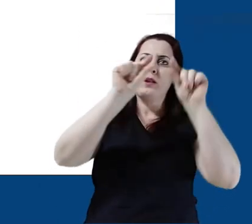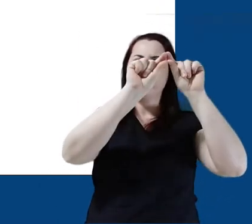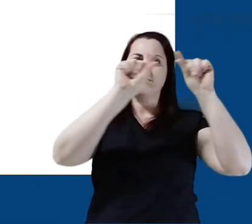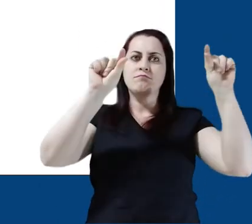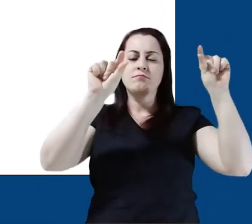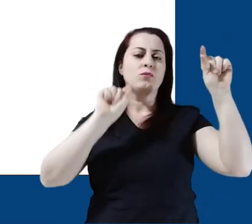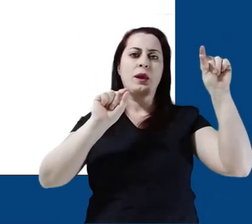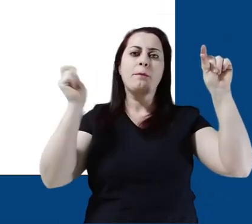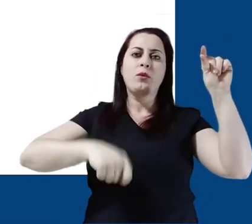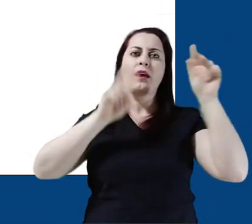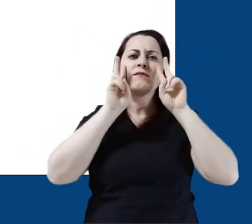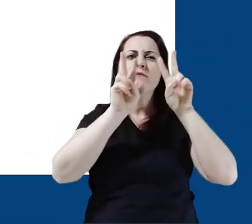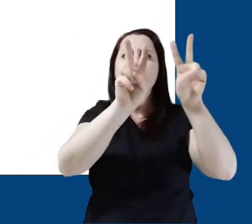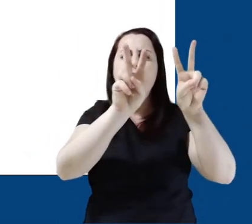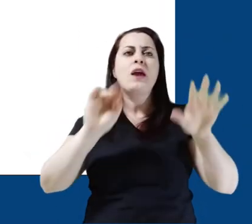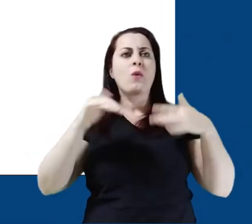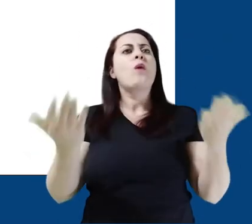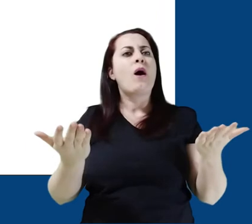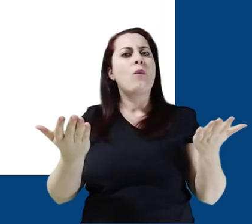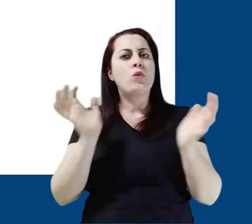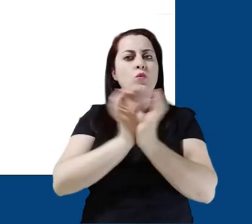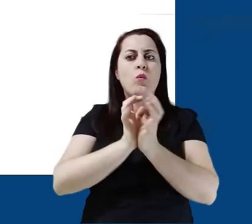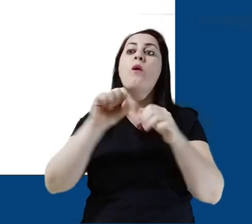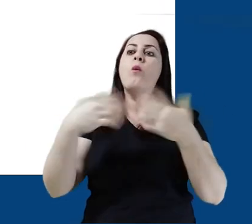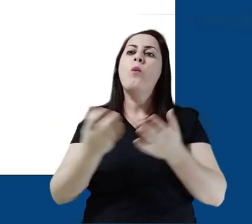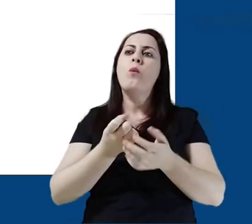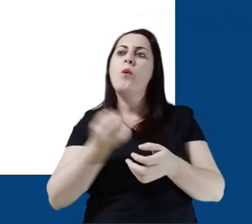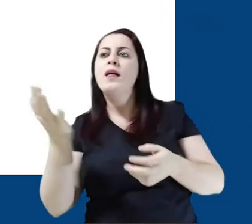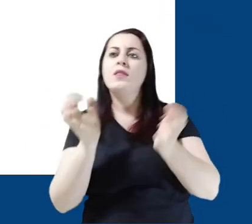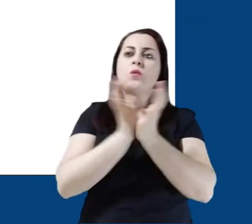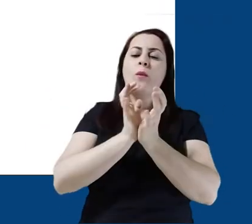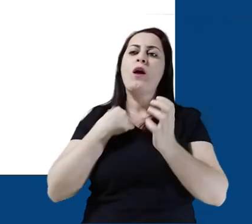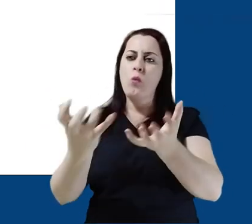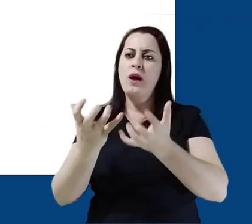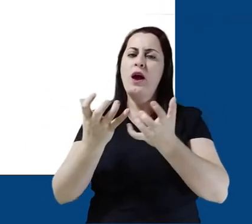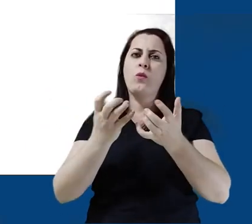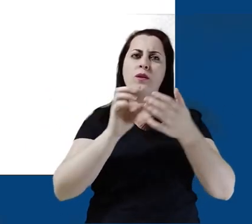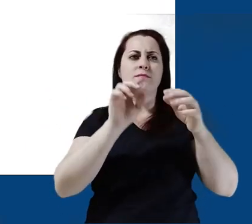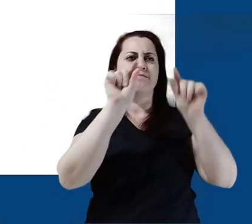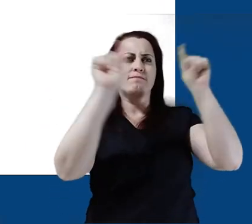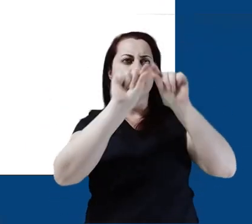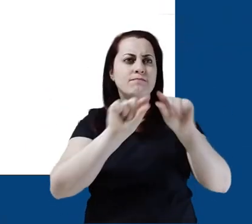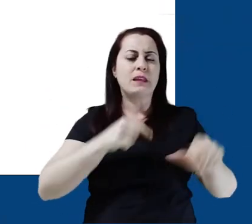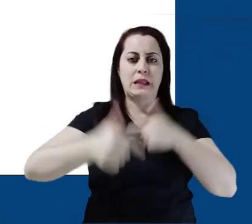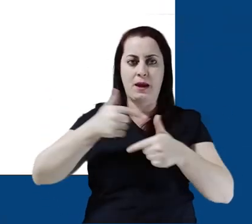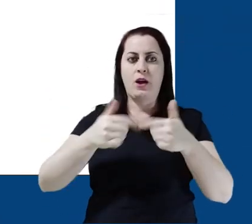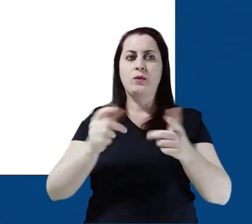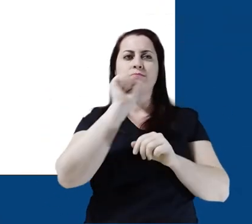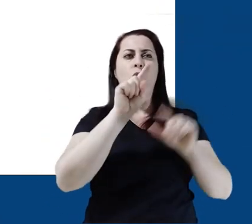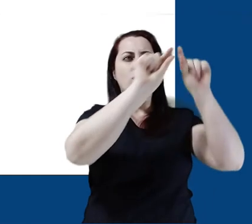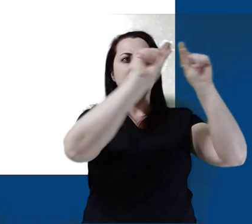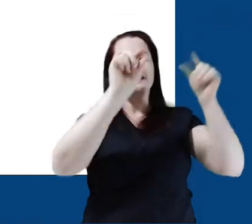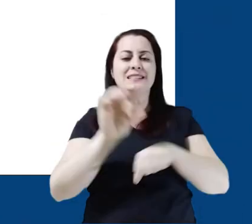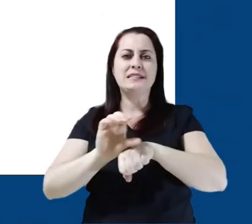opção abaixo do cabeçalho, podemos definir de qual ou quais turmas queremos ter a relação de trabalhos. Clicando na setinha